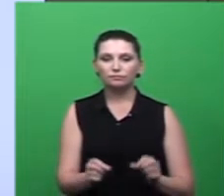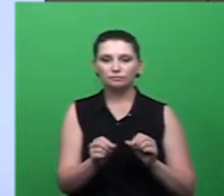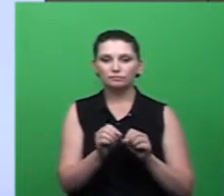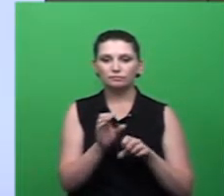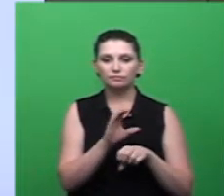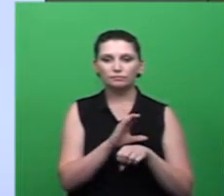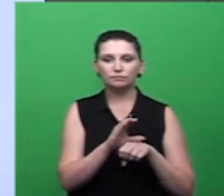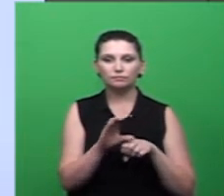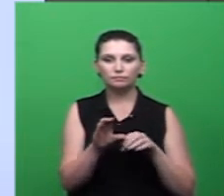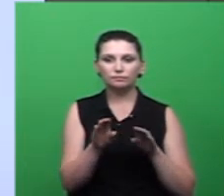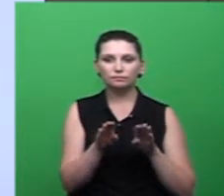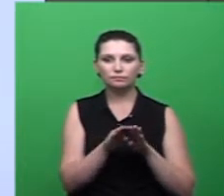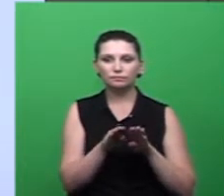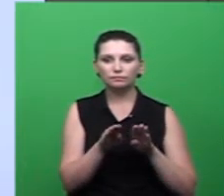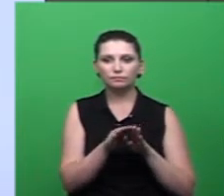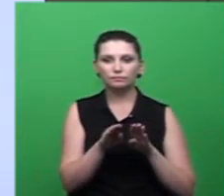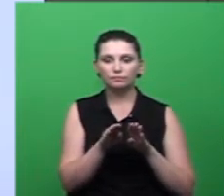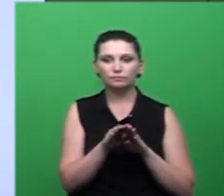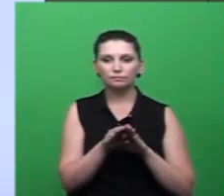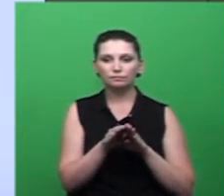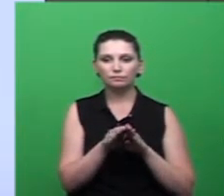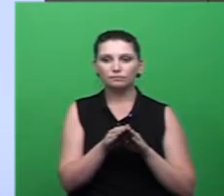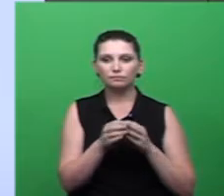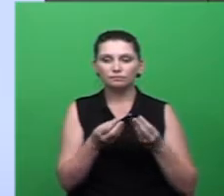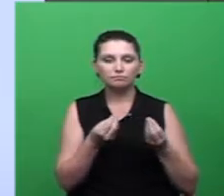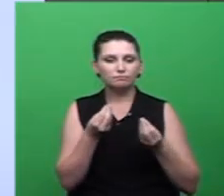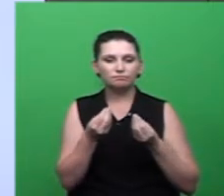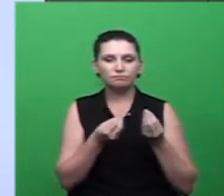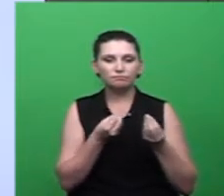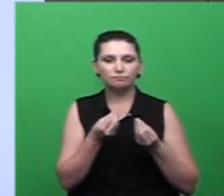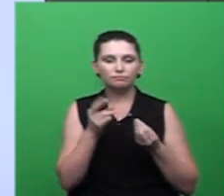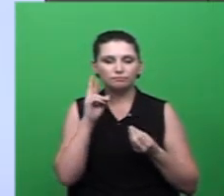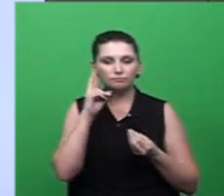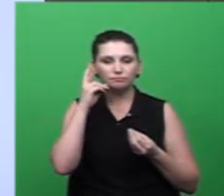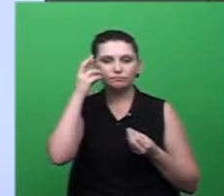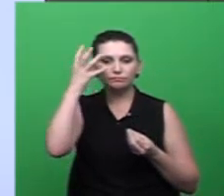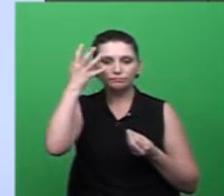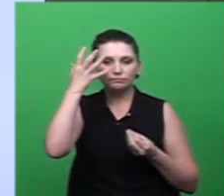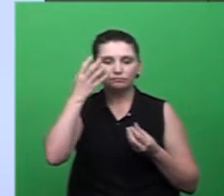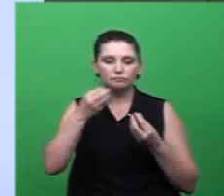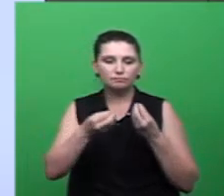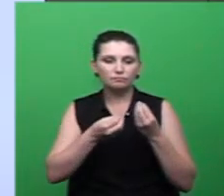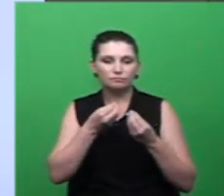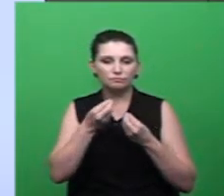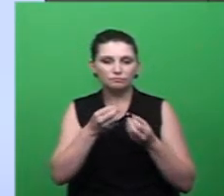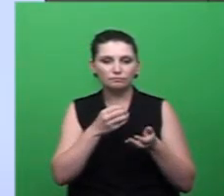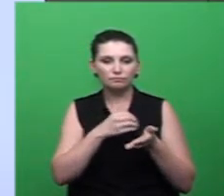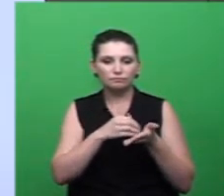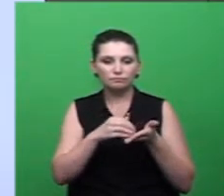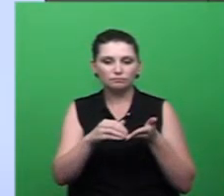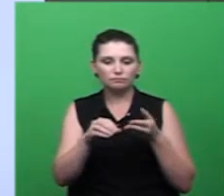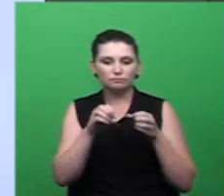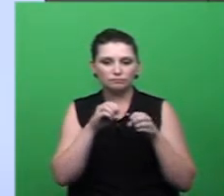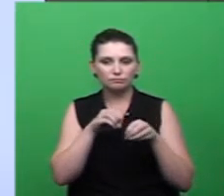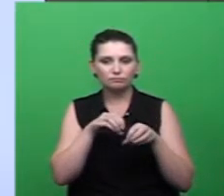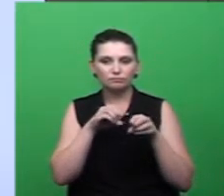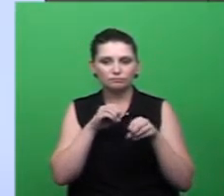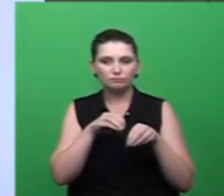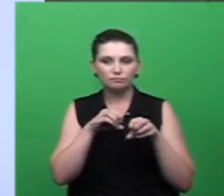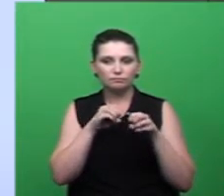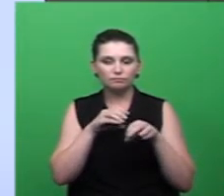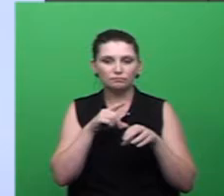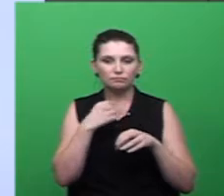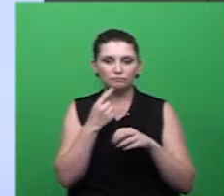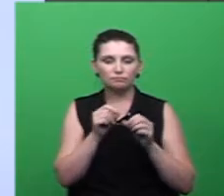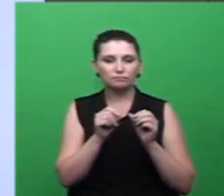ok? E quais foram os encaminhamentos da Secretaria Municipal de Educação, né, após essa